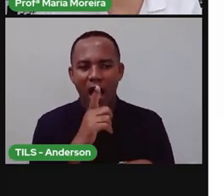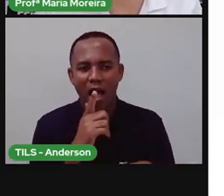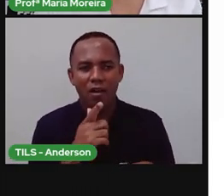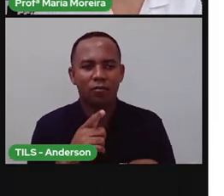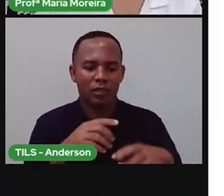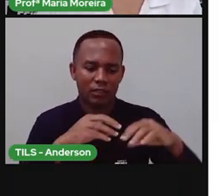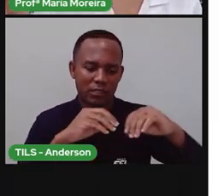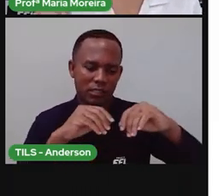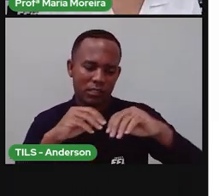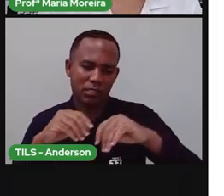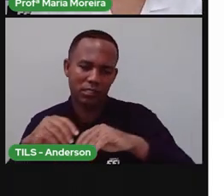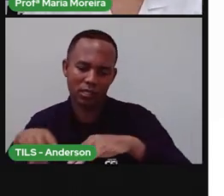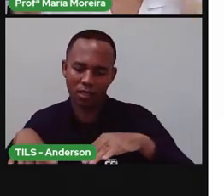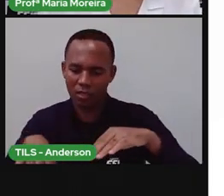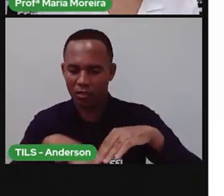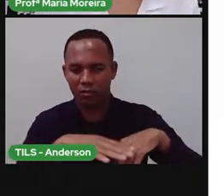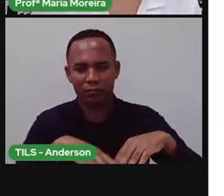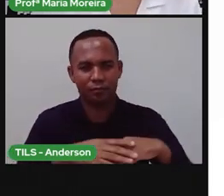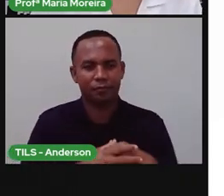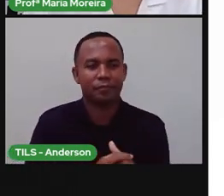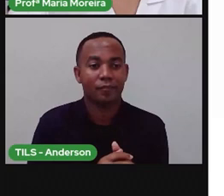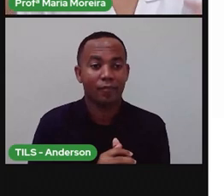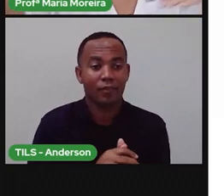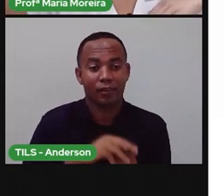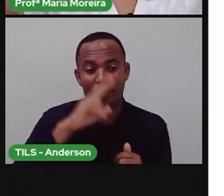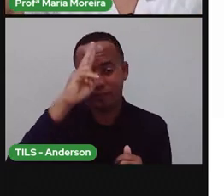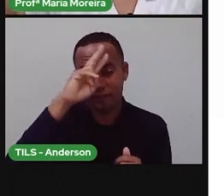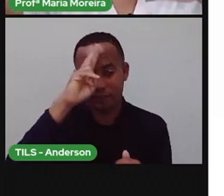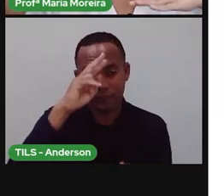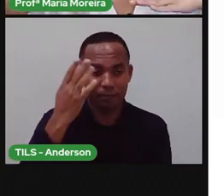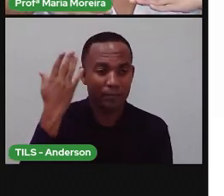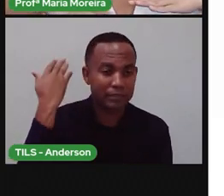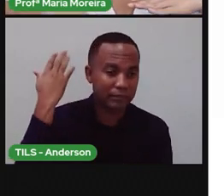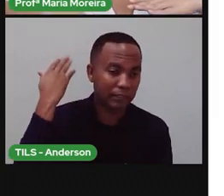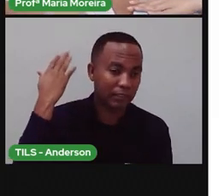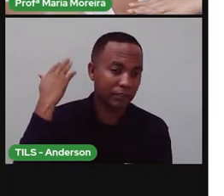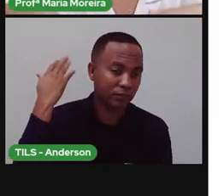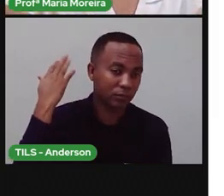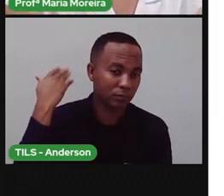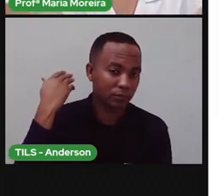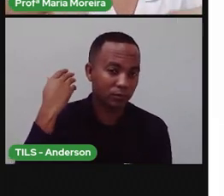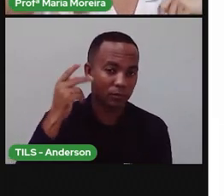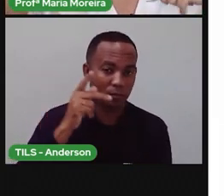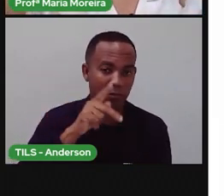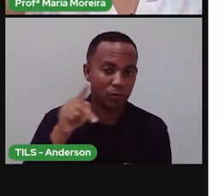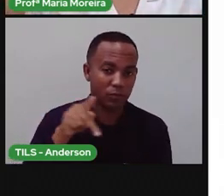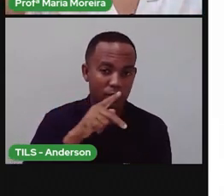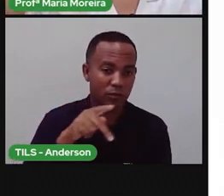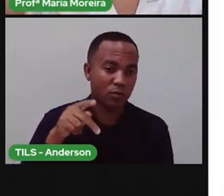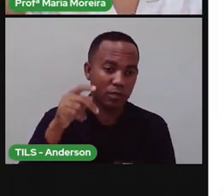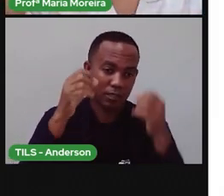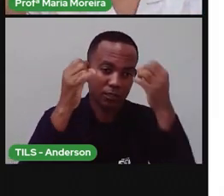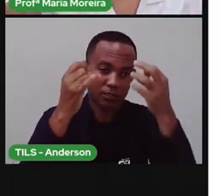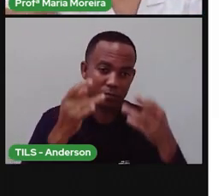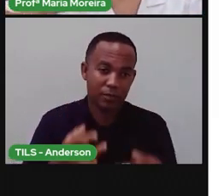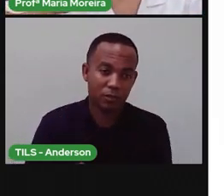terra. Lembrem da aula que a Pró falou sobre, ó, litosfera, sobre